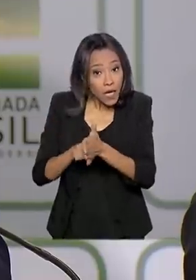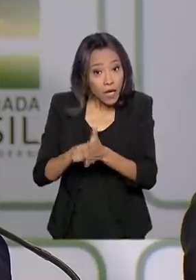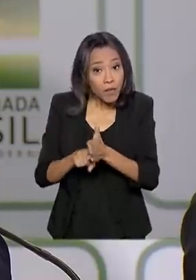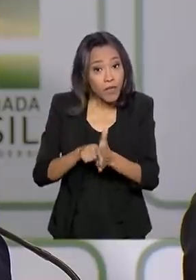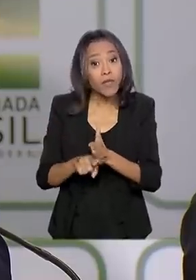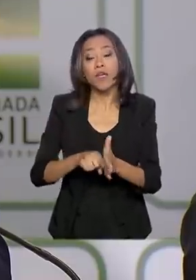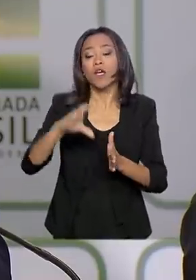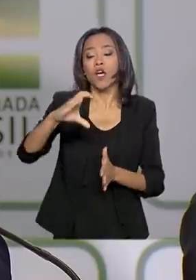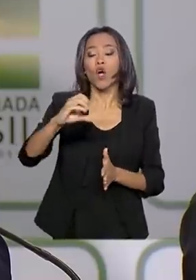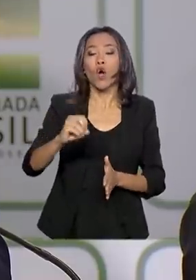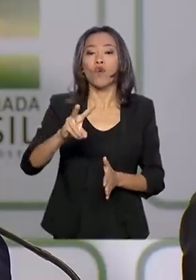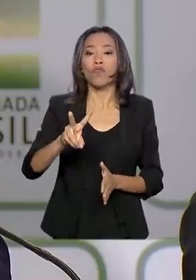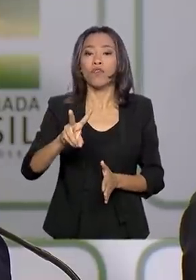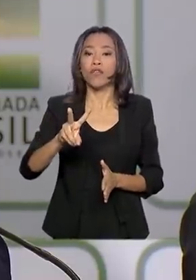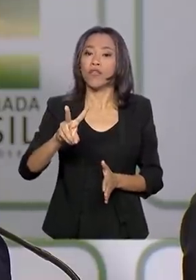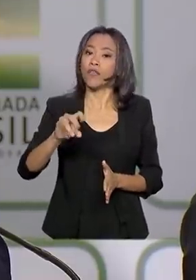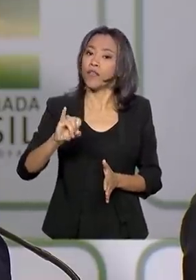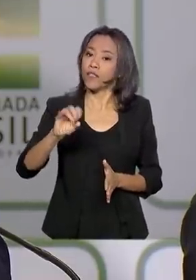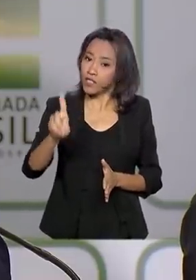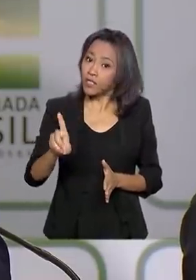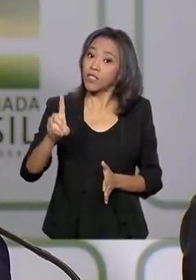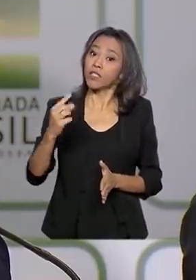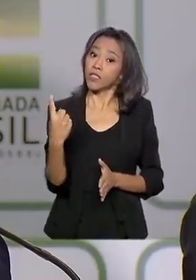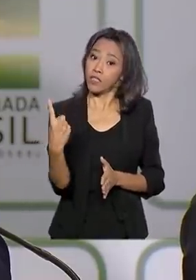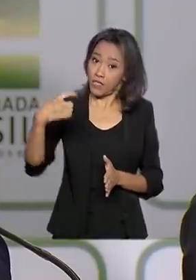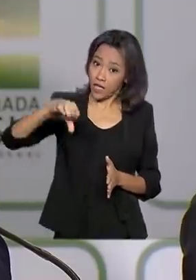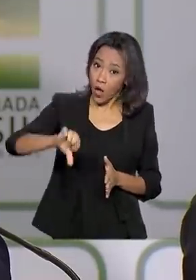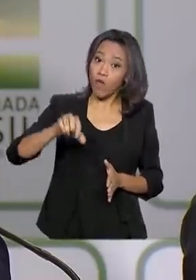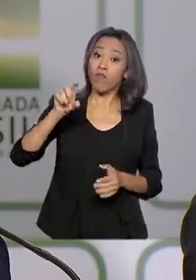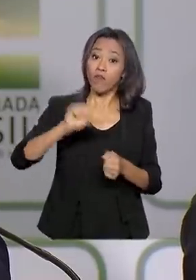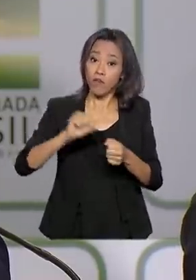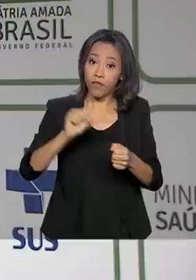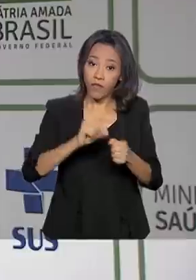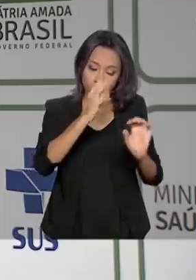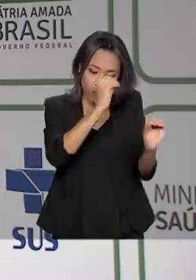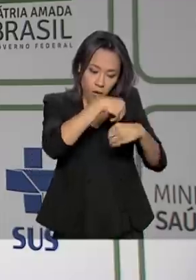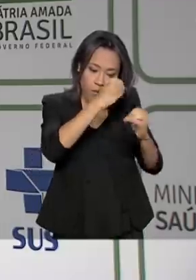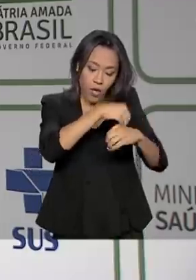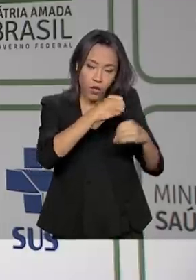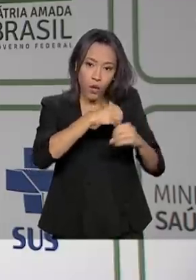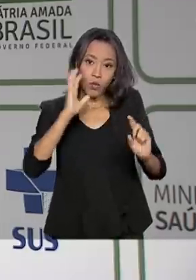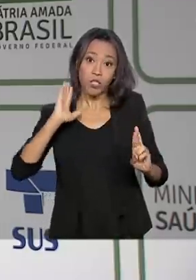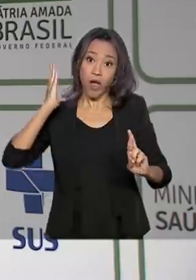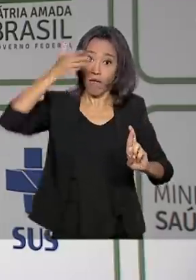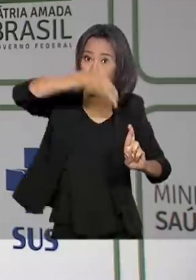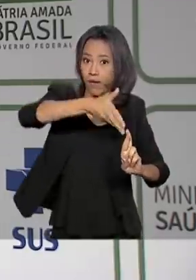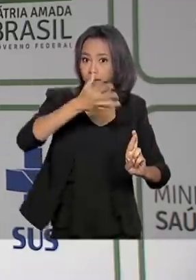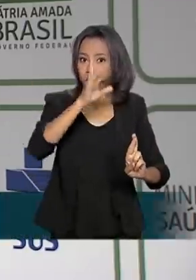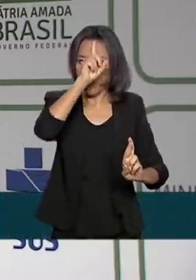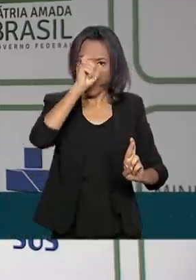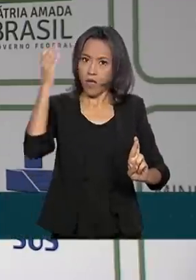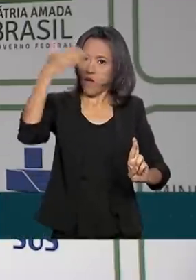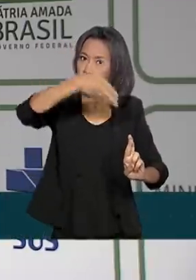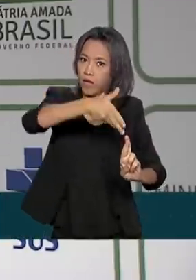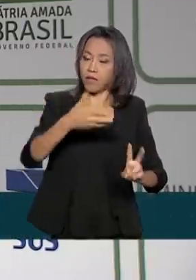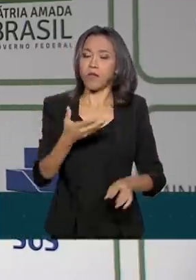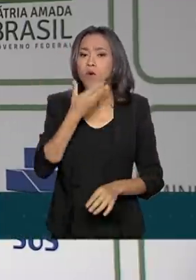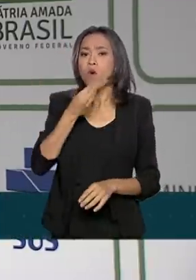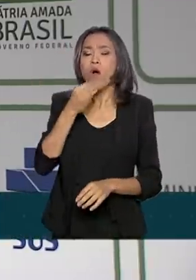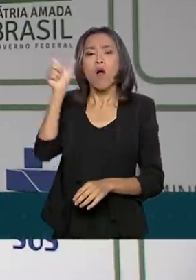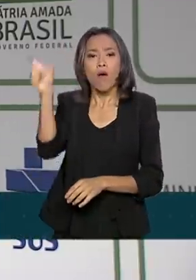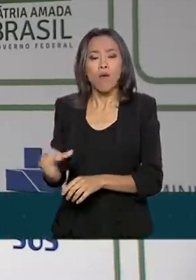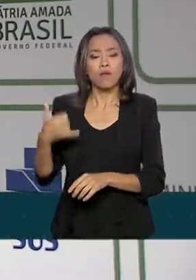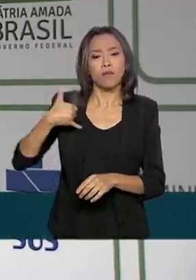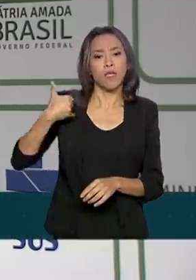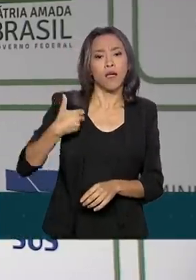-19 foi feito pelo laboratório de referência Adolf Lutz. O paciente é um homem de 61 anos que